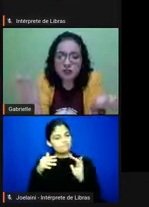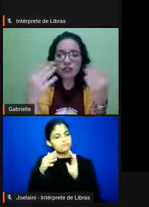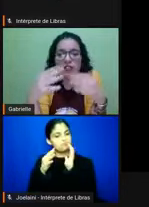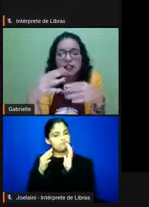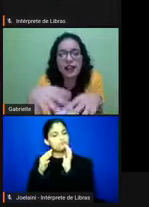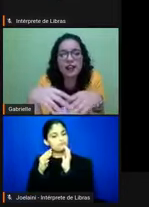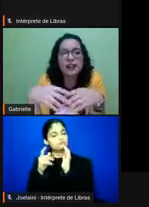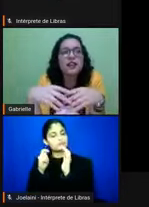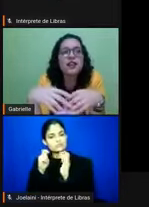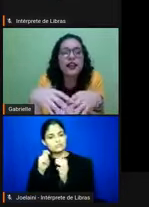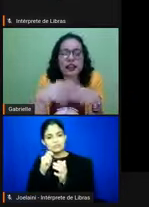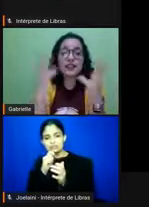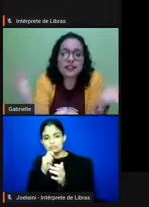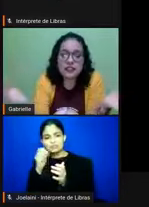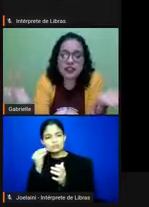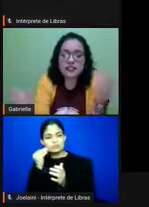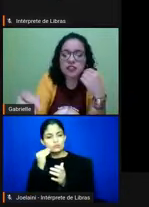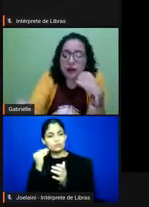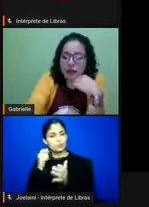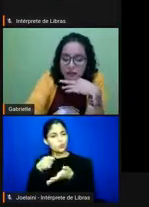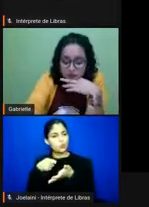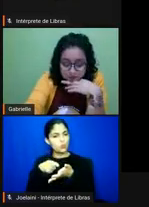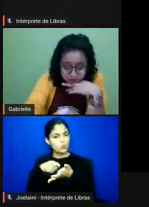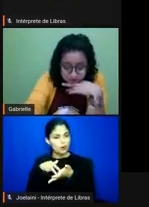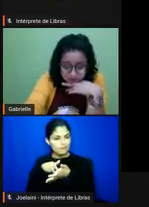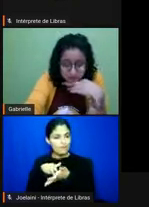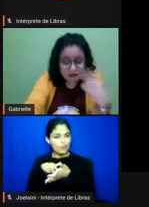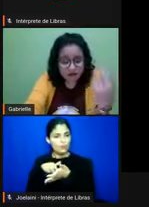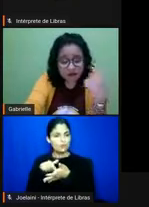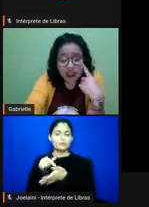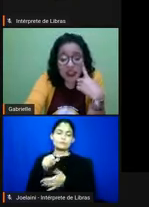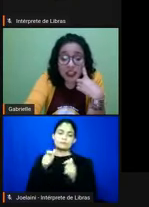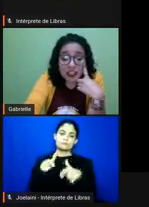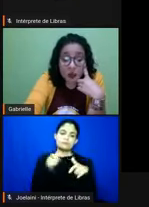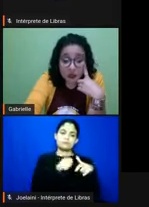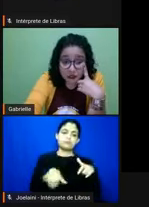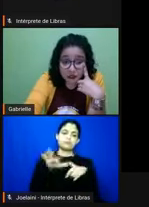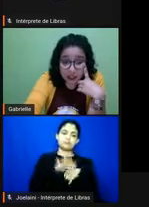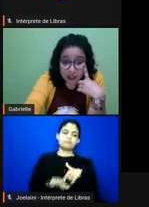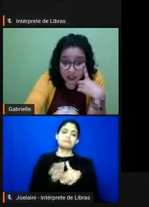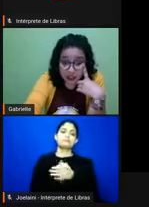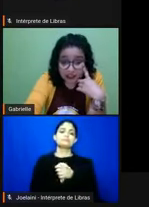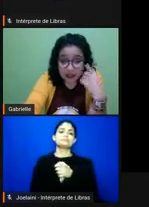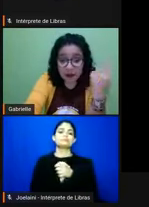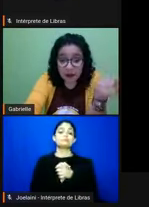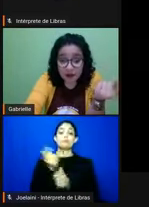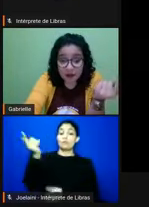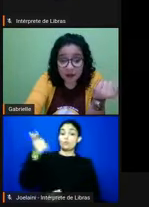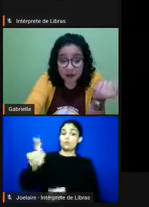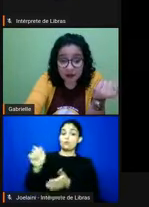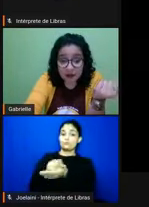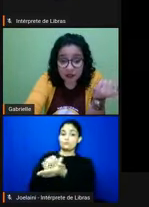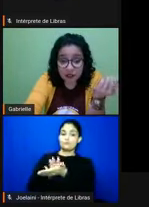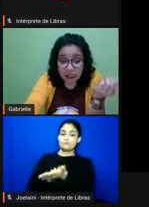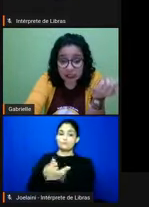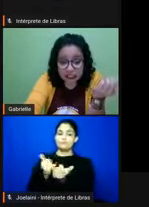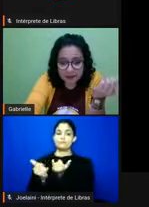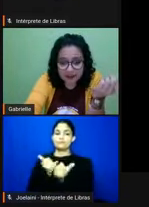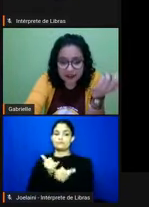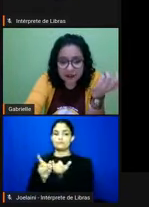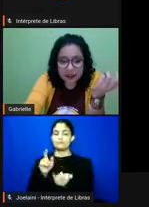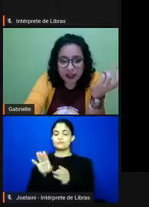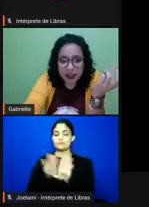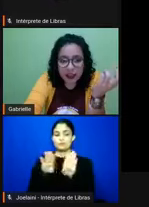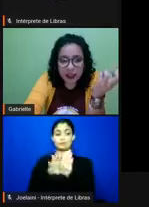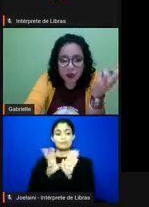resistindo, né, nesse espaço. E a outra atividade que a gente separou também para mencionar